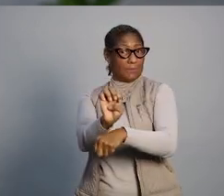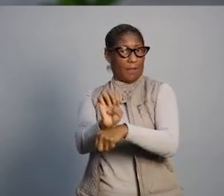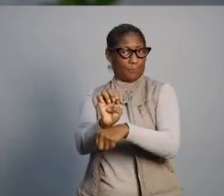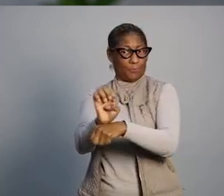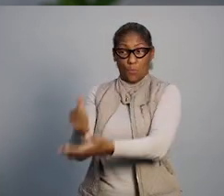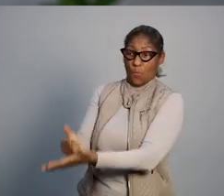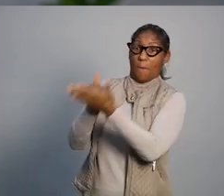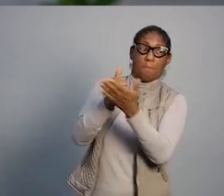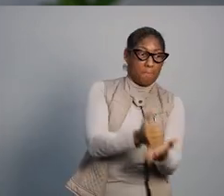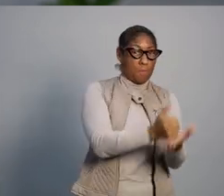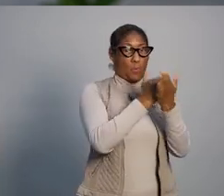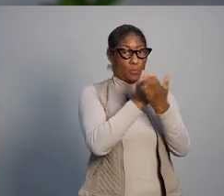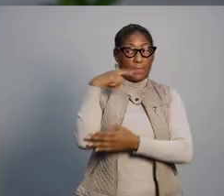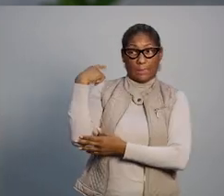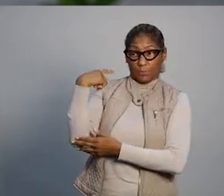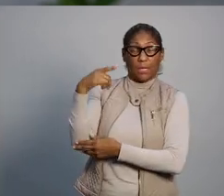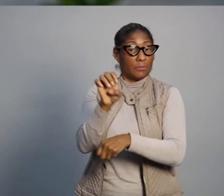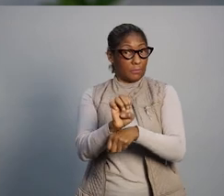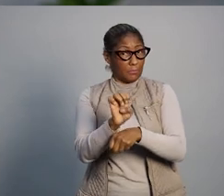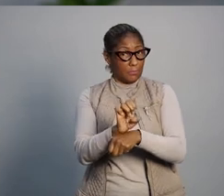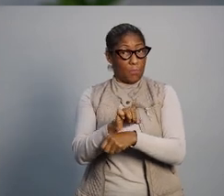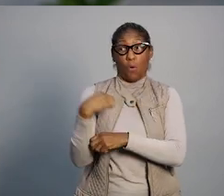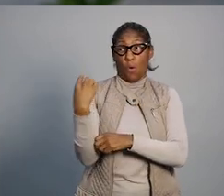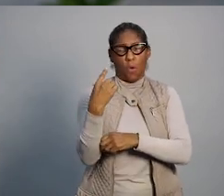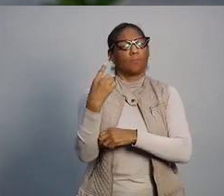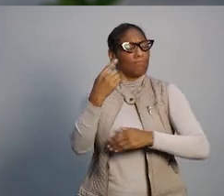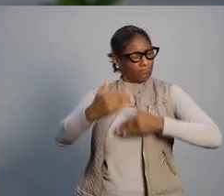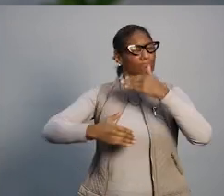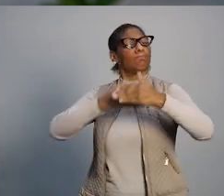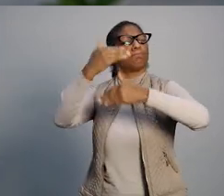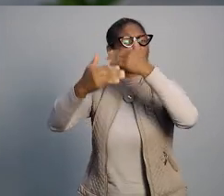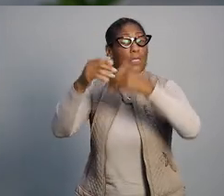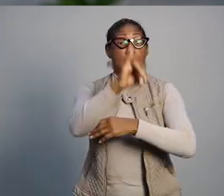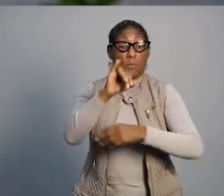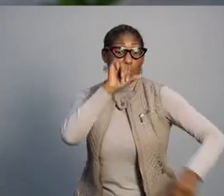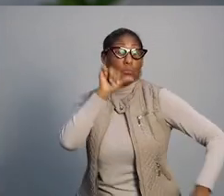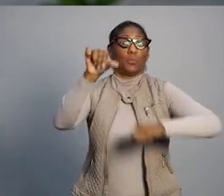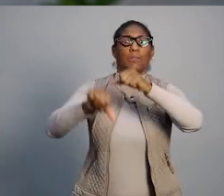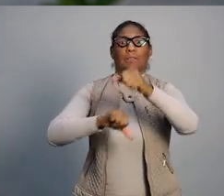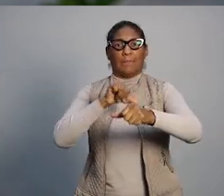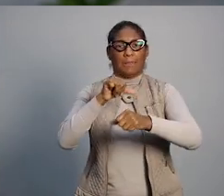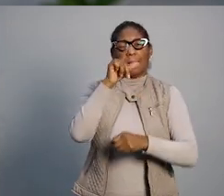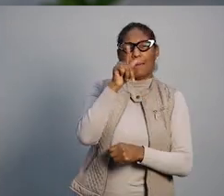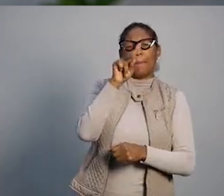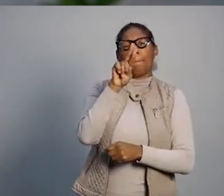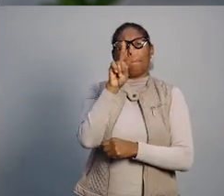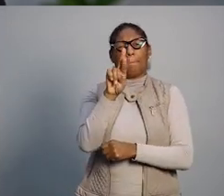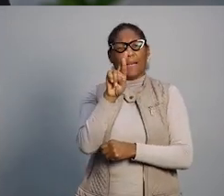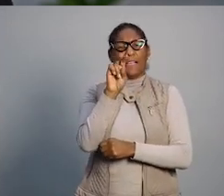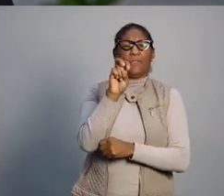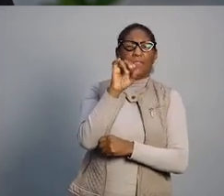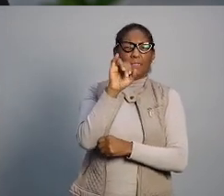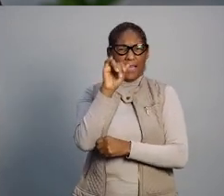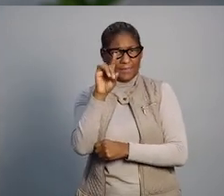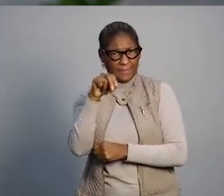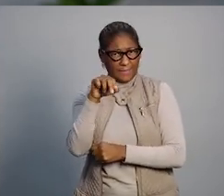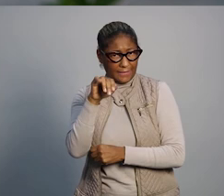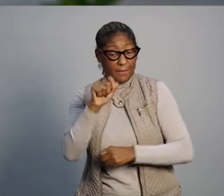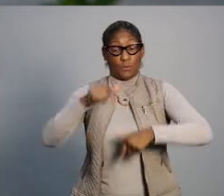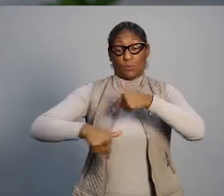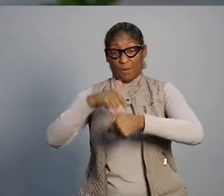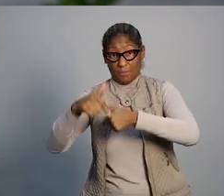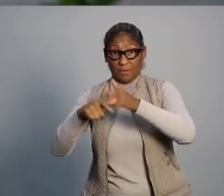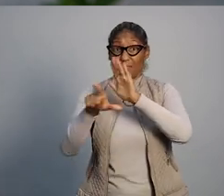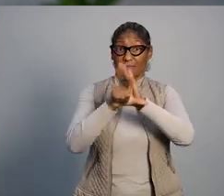o nosso Estado. Com o apoio dos nossos deputados estaduais, nós avançamos muito com importantes mudanças na Previdência, nas carreiras dos